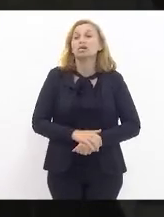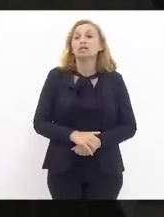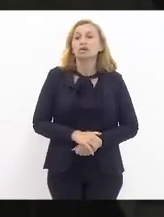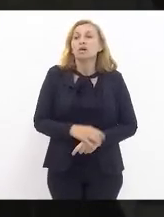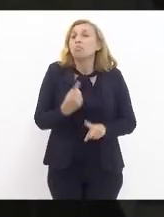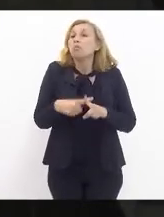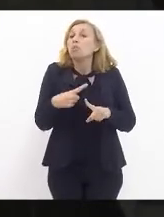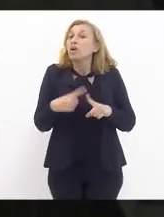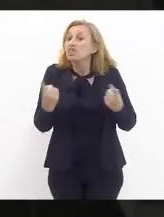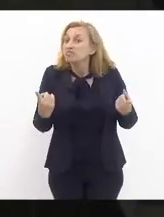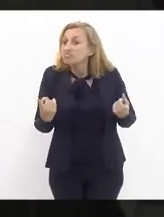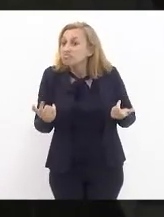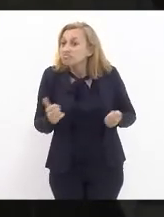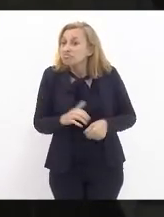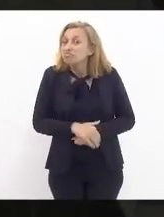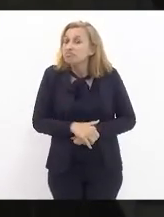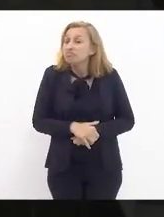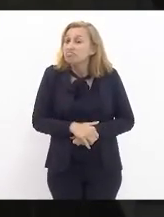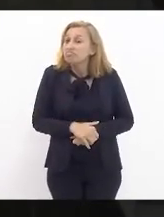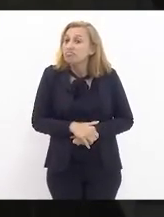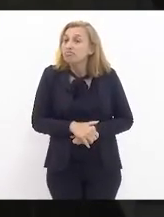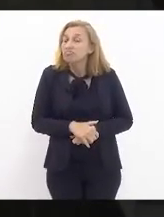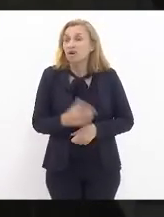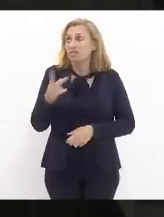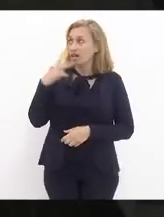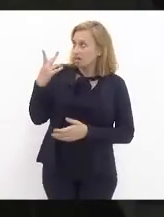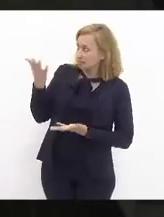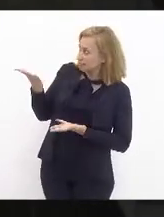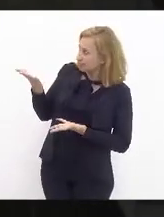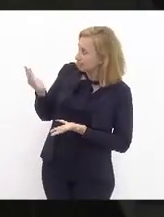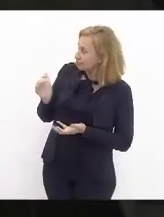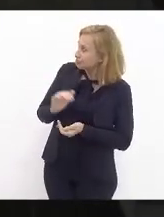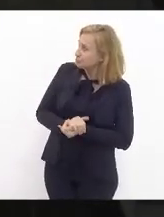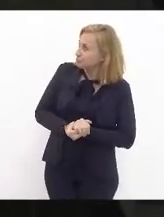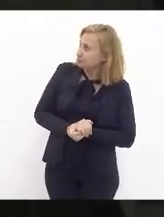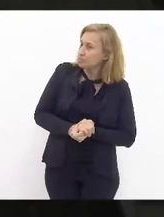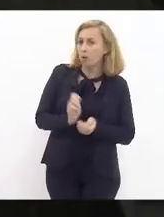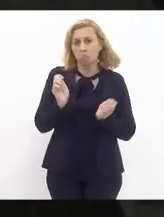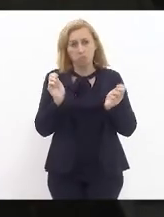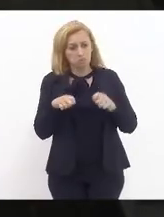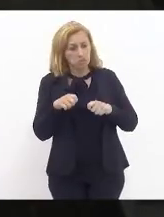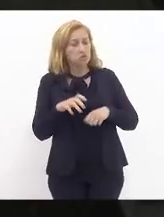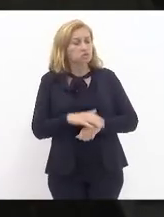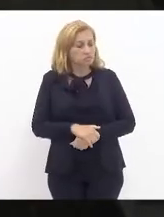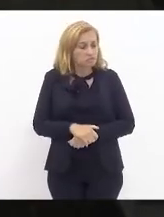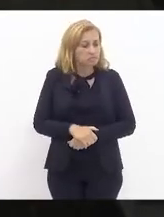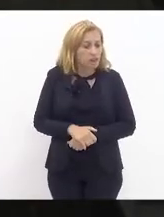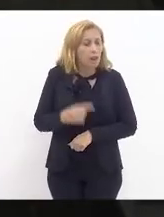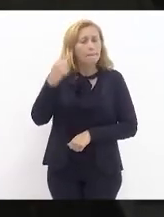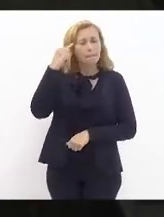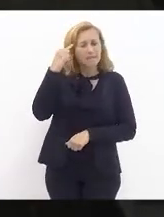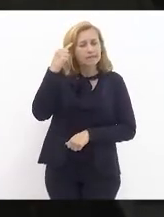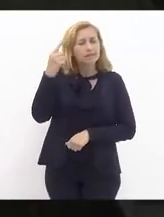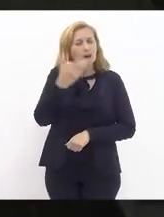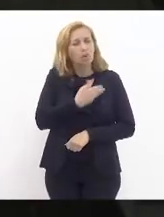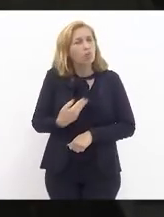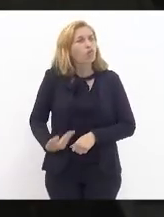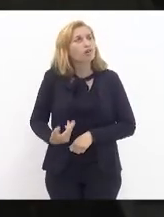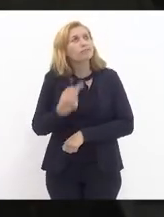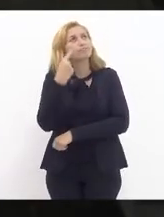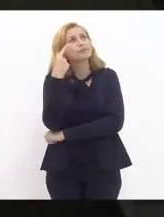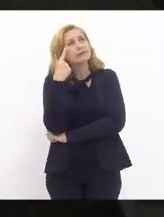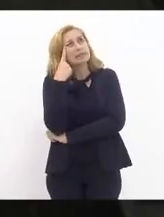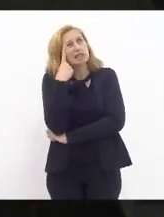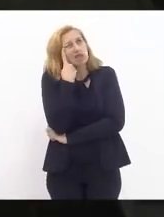porque vai dizer assim, possivelmente, pensa assim o governador